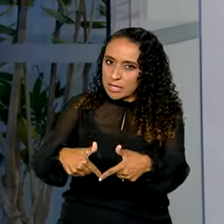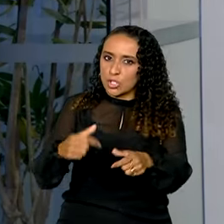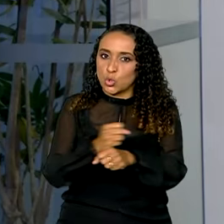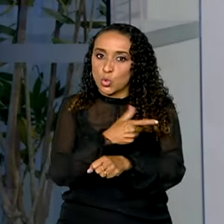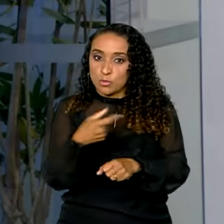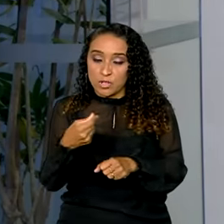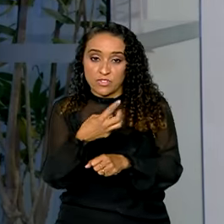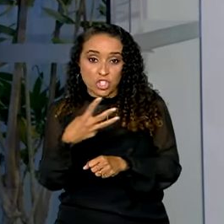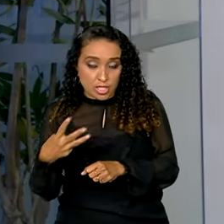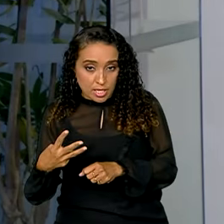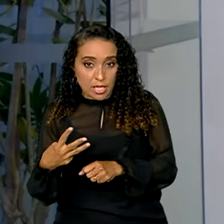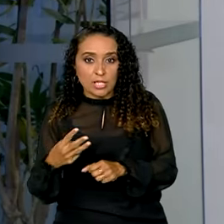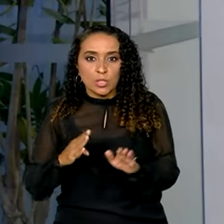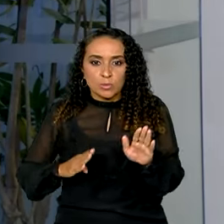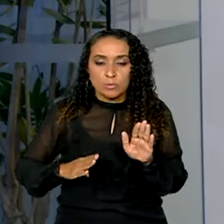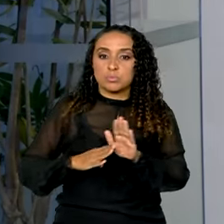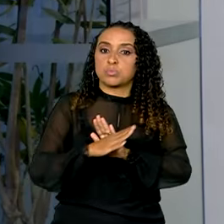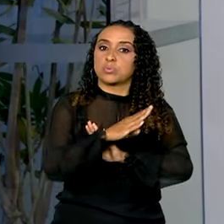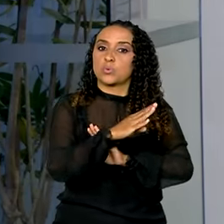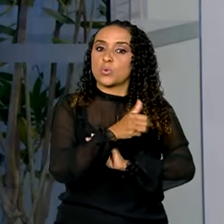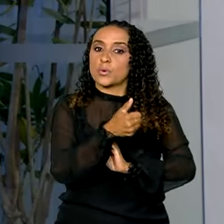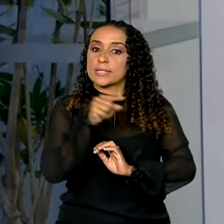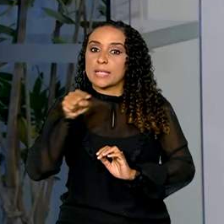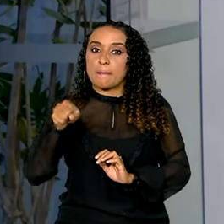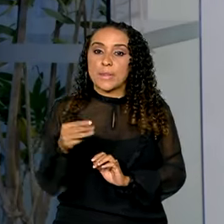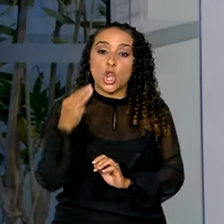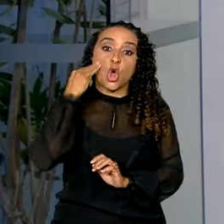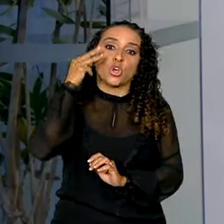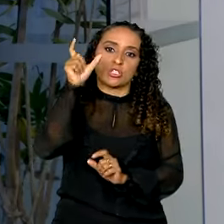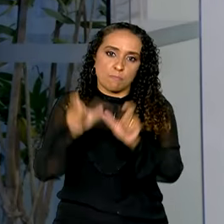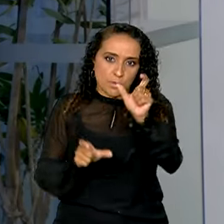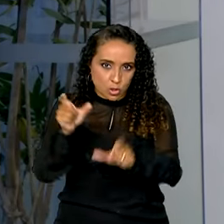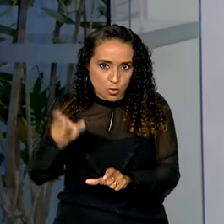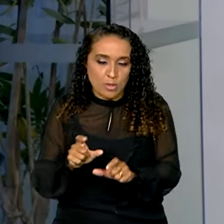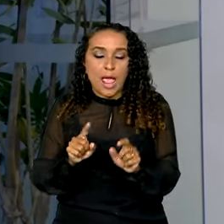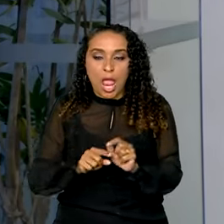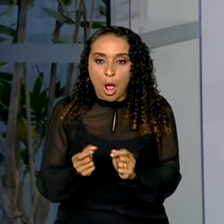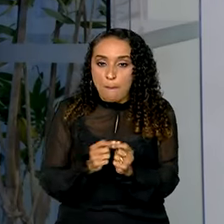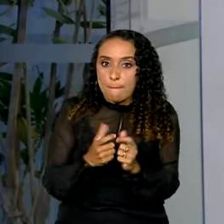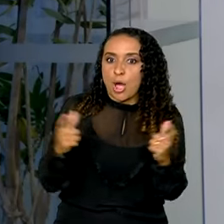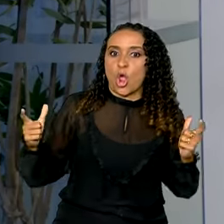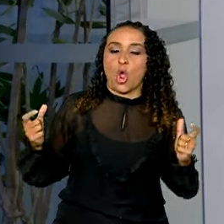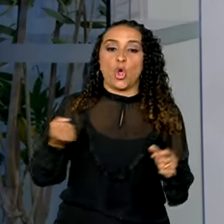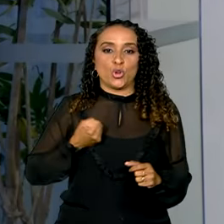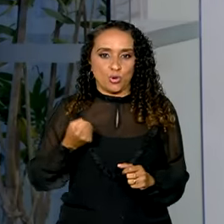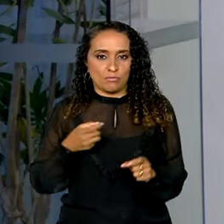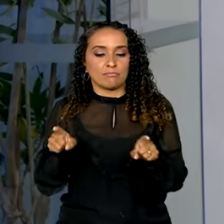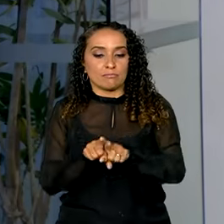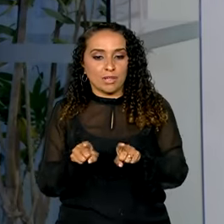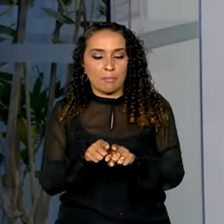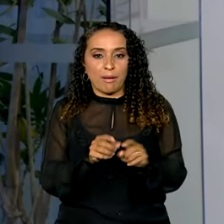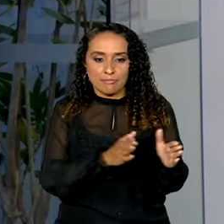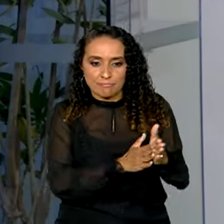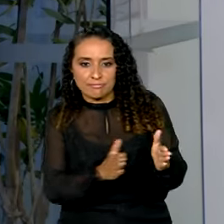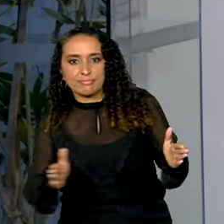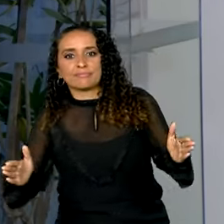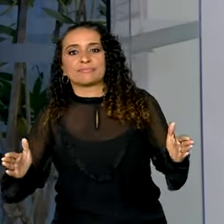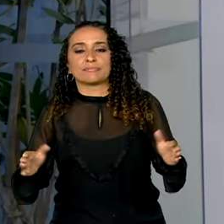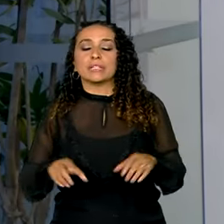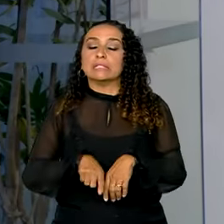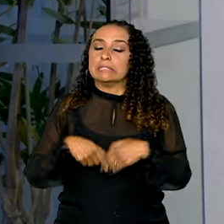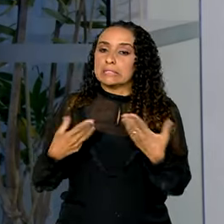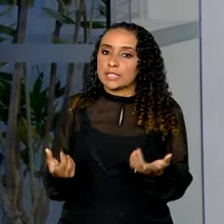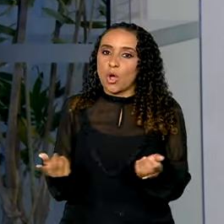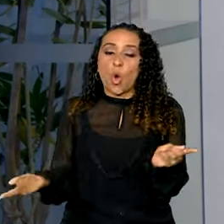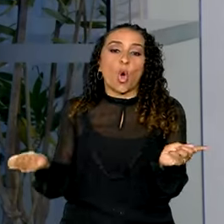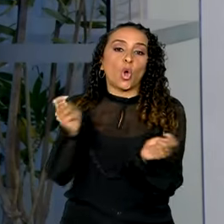2023 superou 100 milhões de pessoas. É o maior número também da série histórica. E aí, no sentido